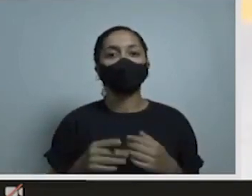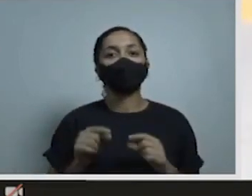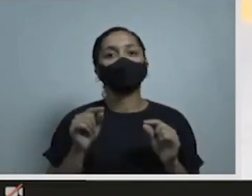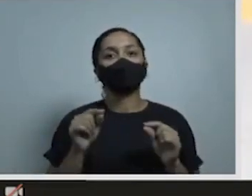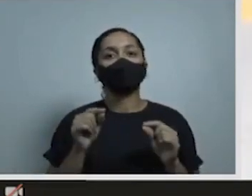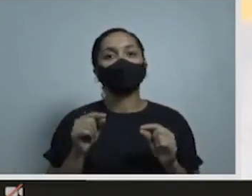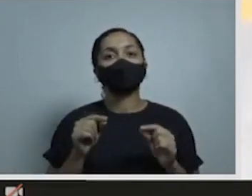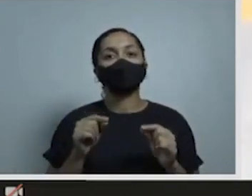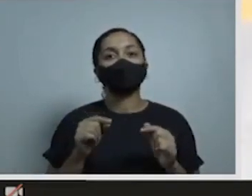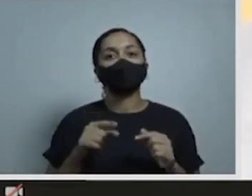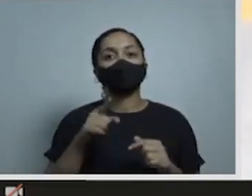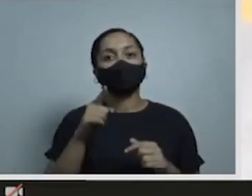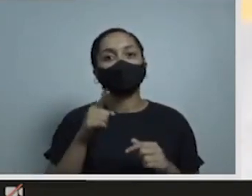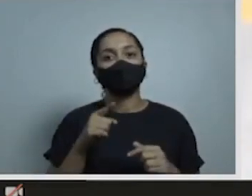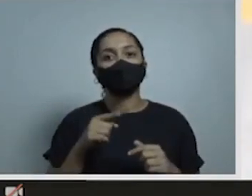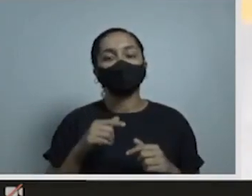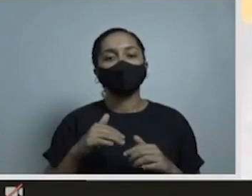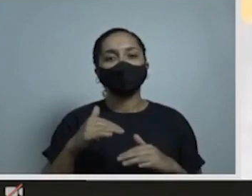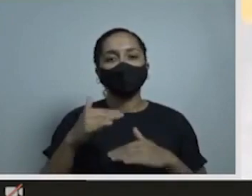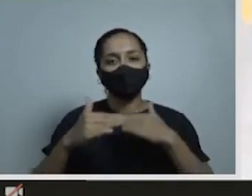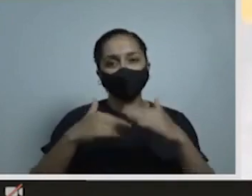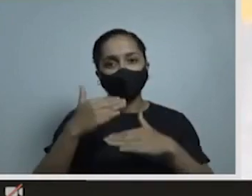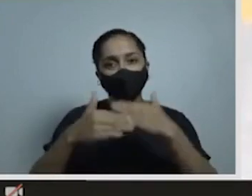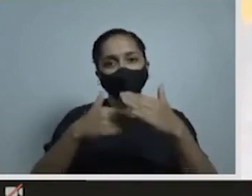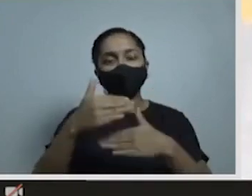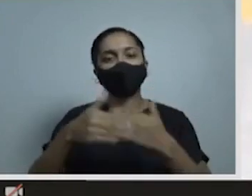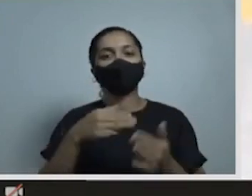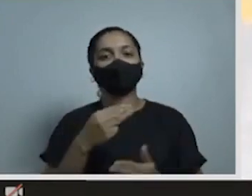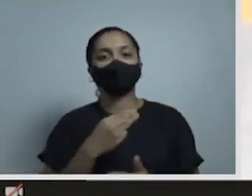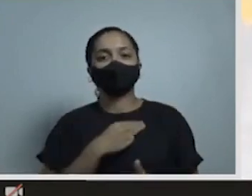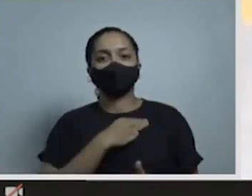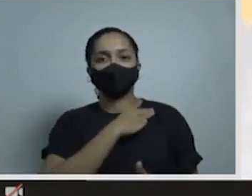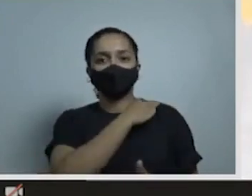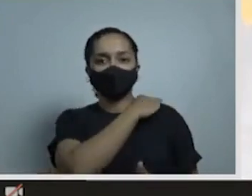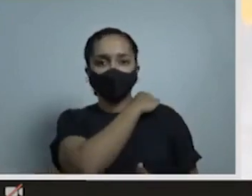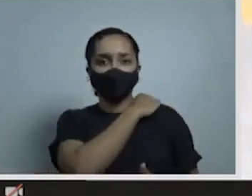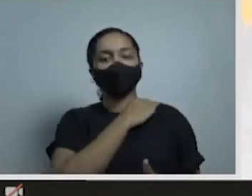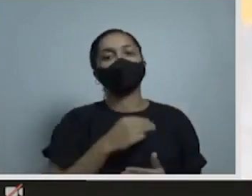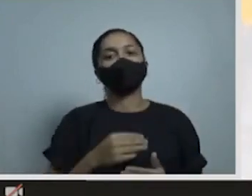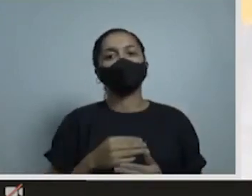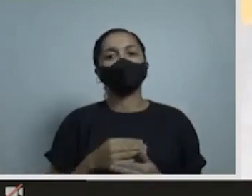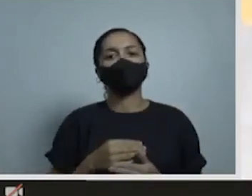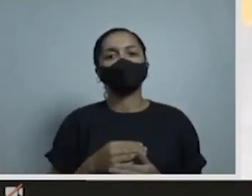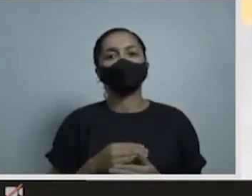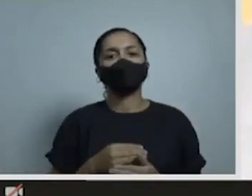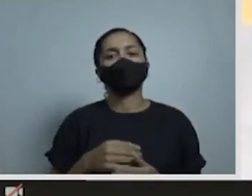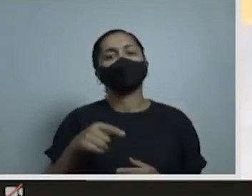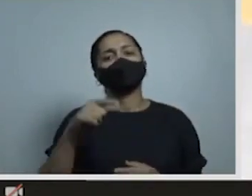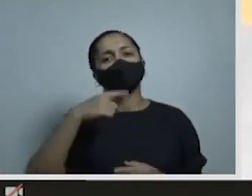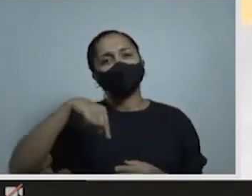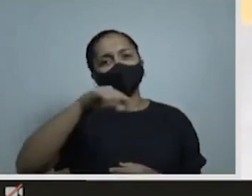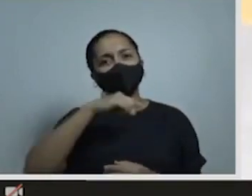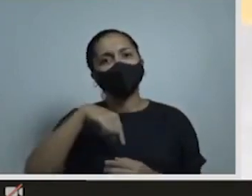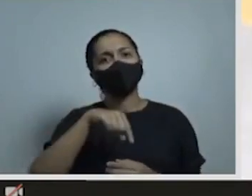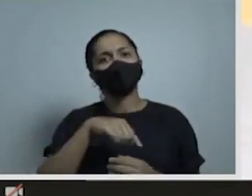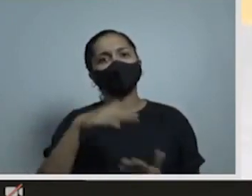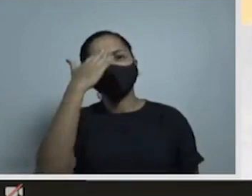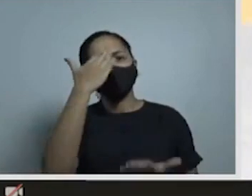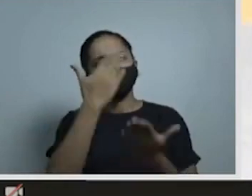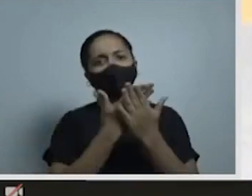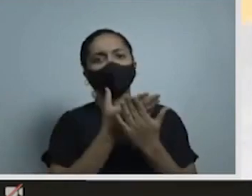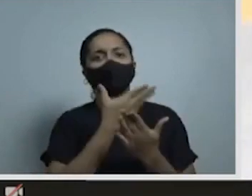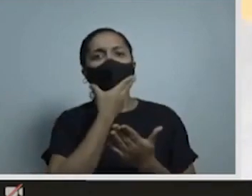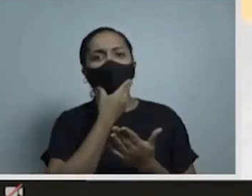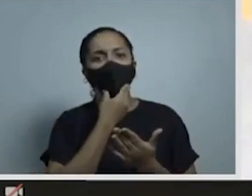ministério. Pelo contrário, confiamos que na capacidade do doutor Queiroga, ele consiga ir além,